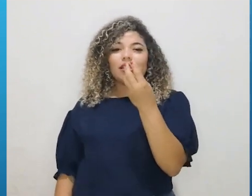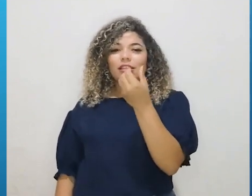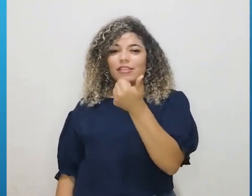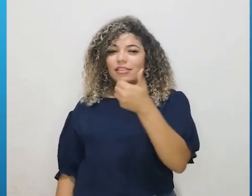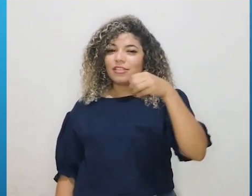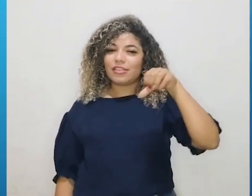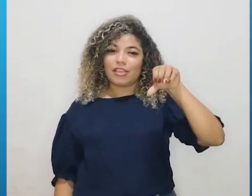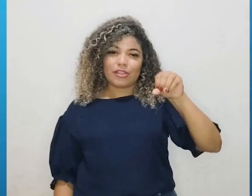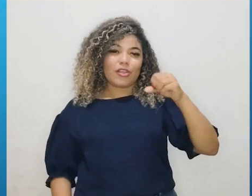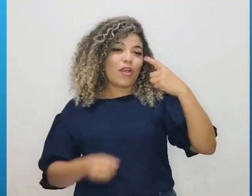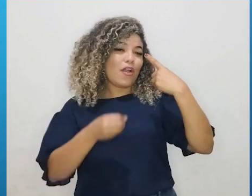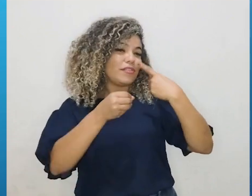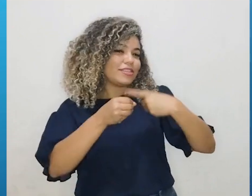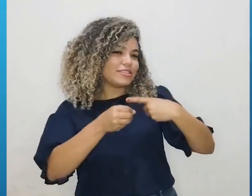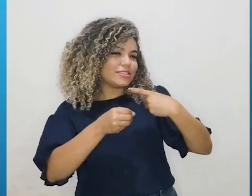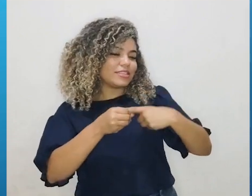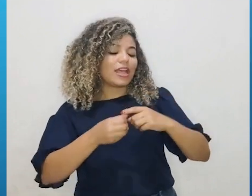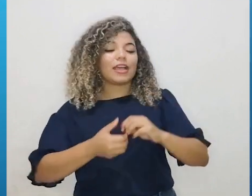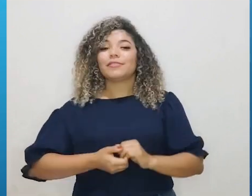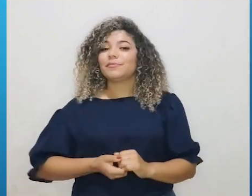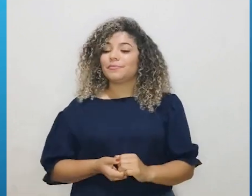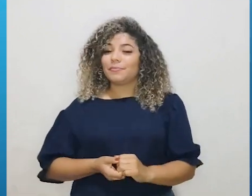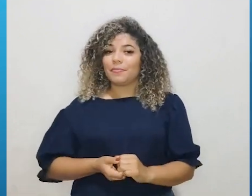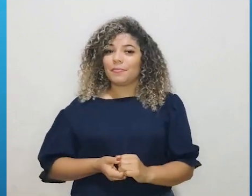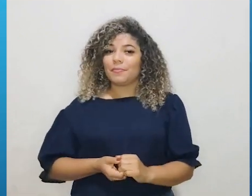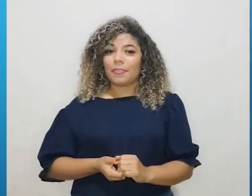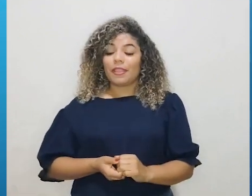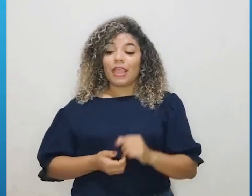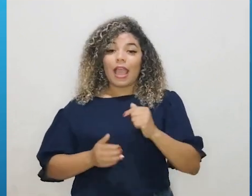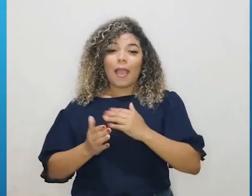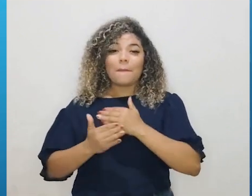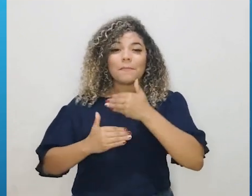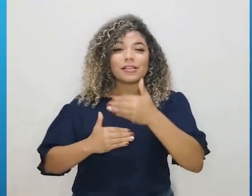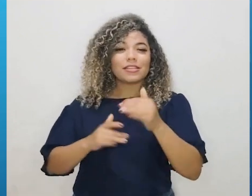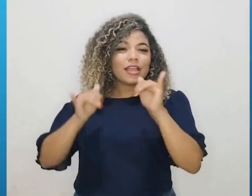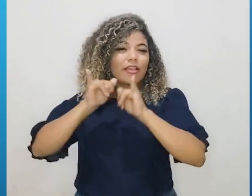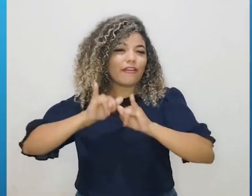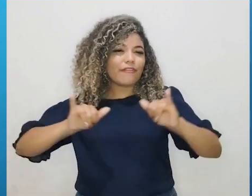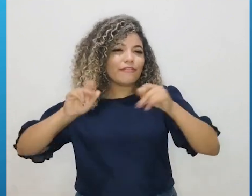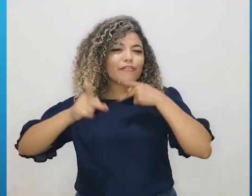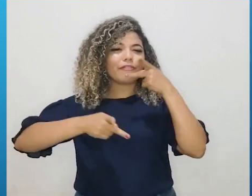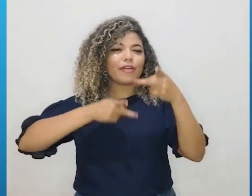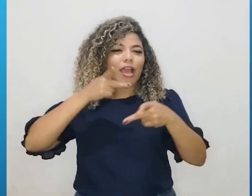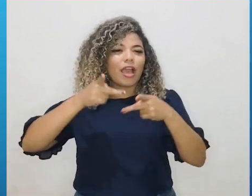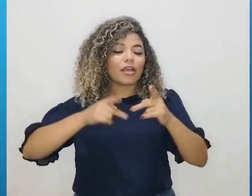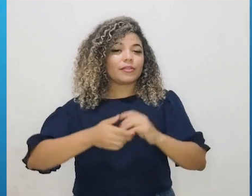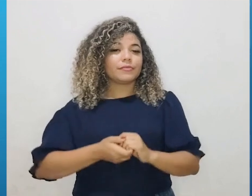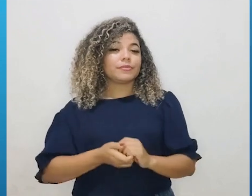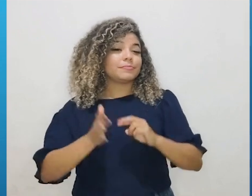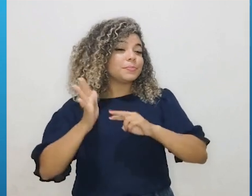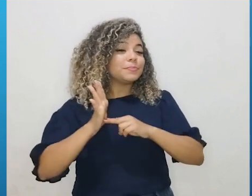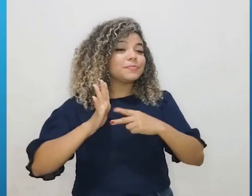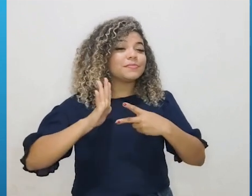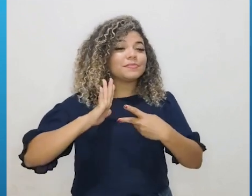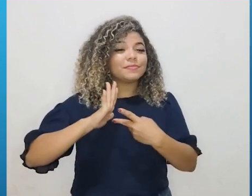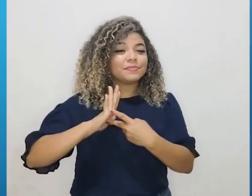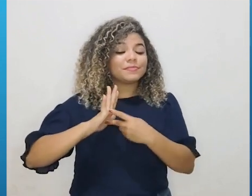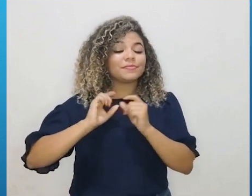cidades. Olha só, a partir dessa informação aqui que ele fala, ou seja,